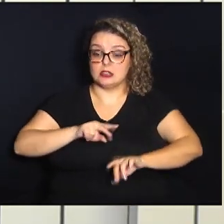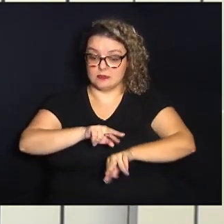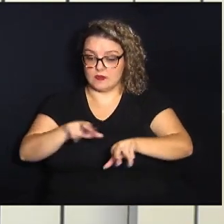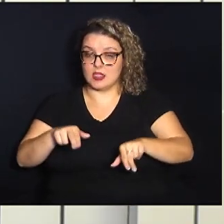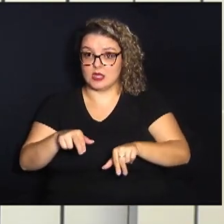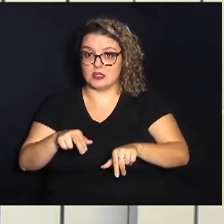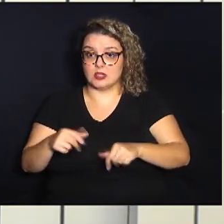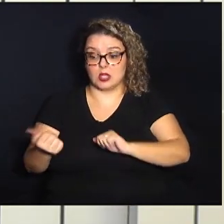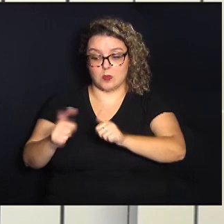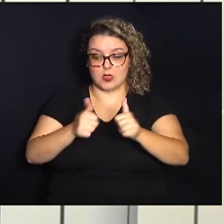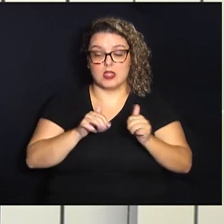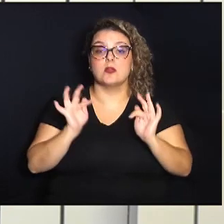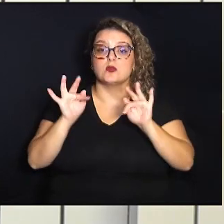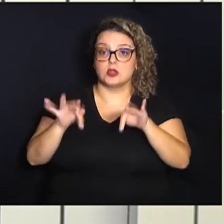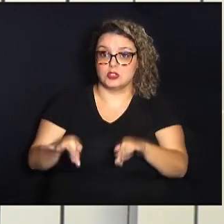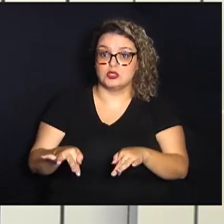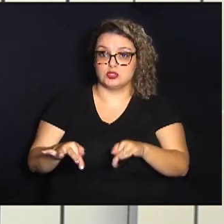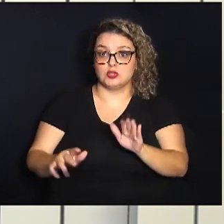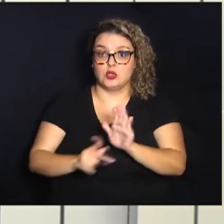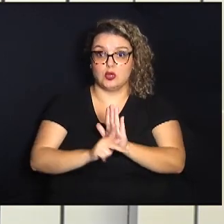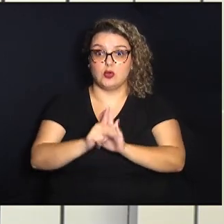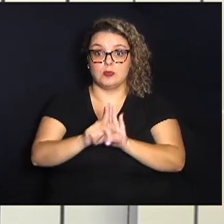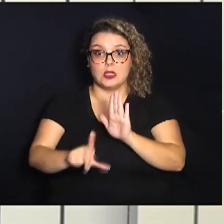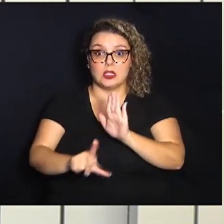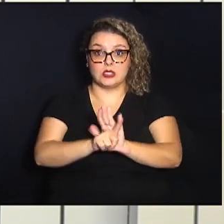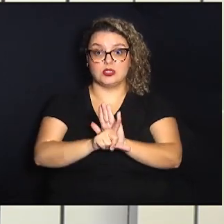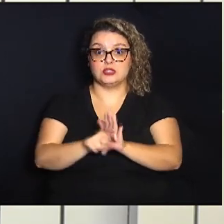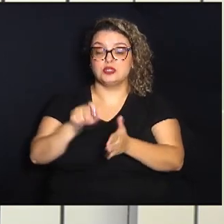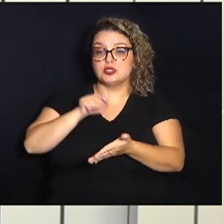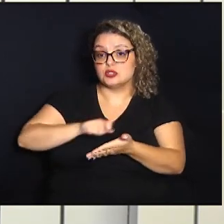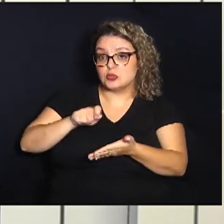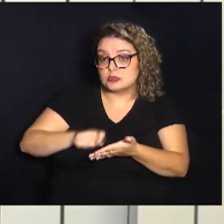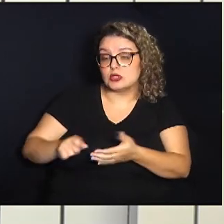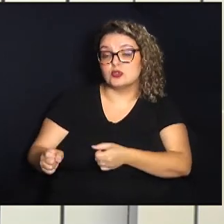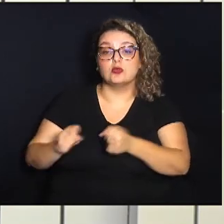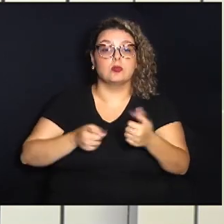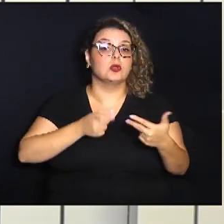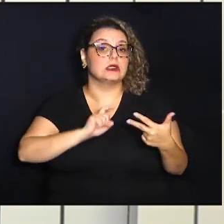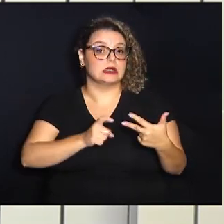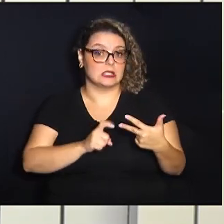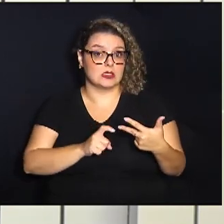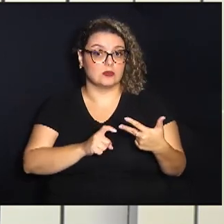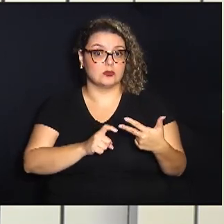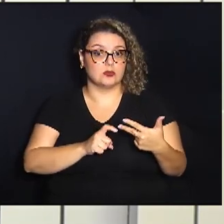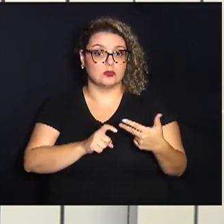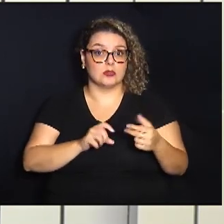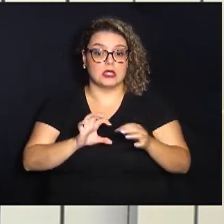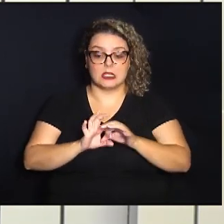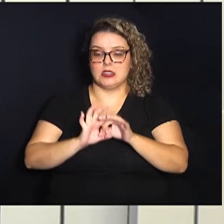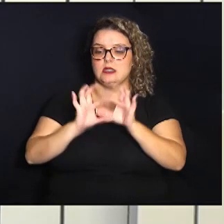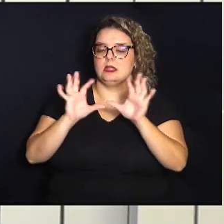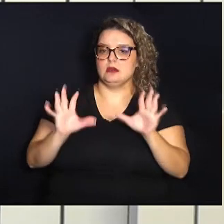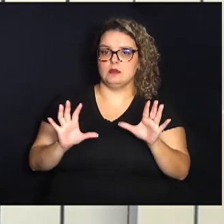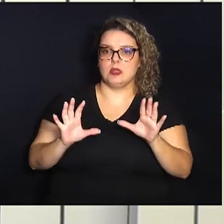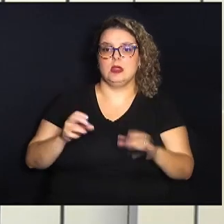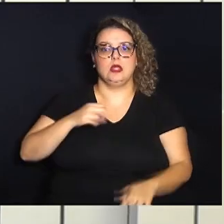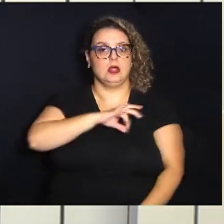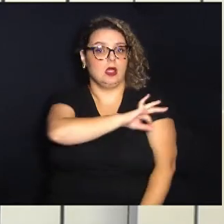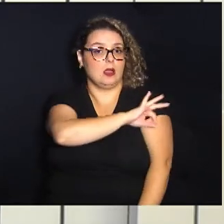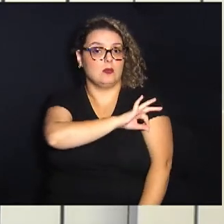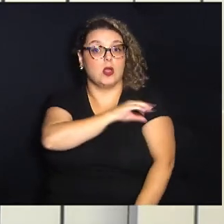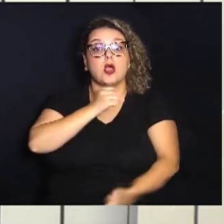está em análise final o projeto de lei de autoria do poder executivo que autoriza a prefeitura a